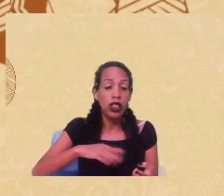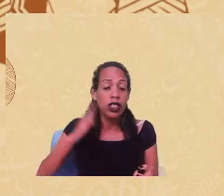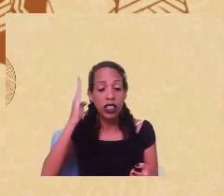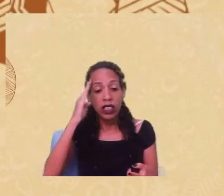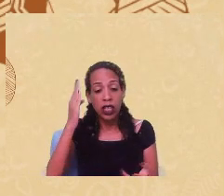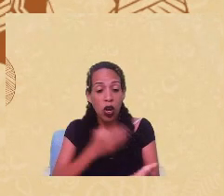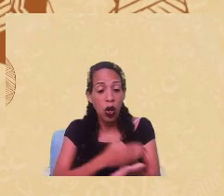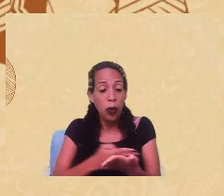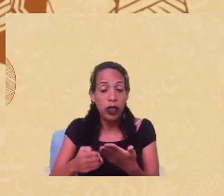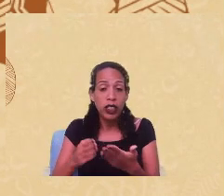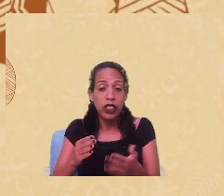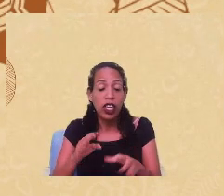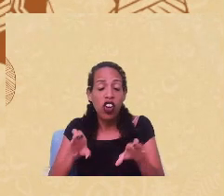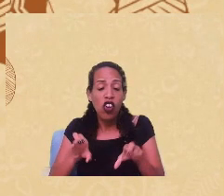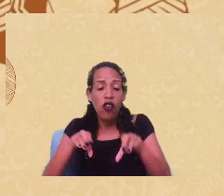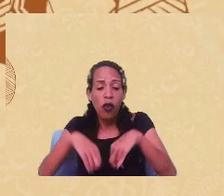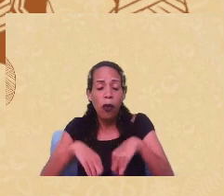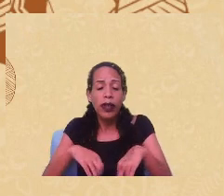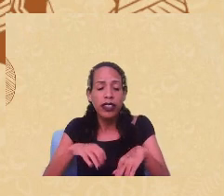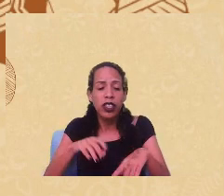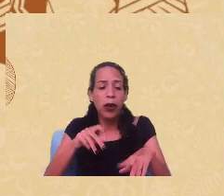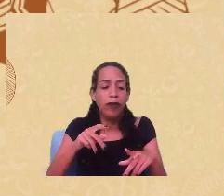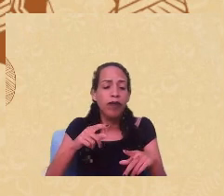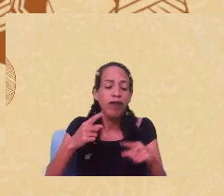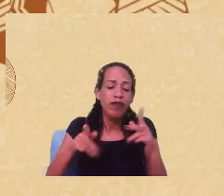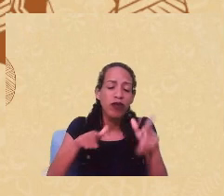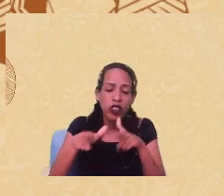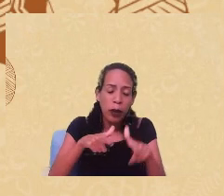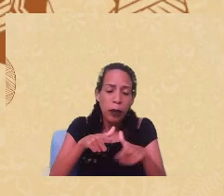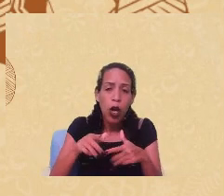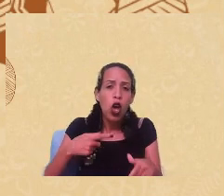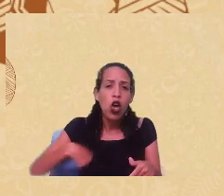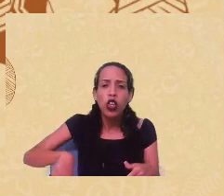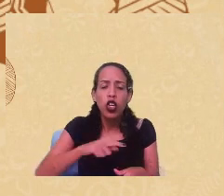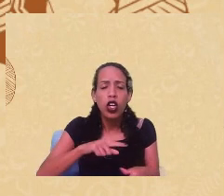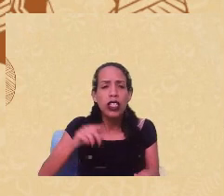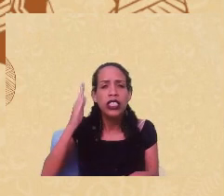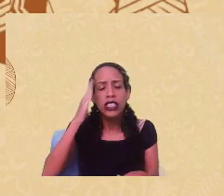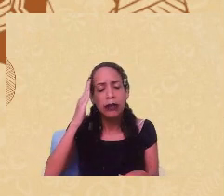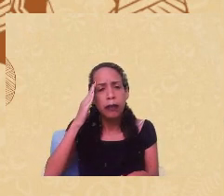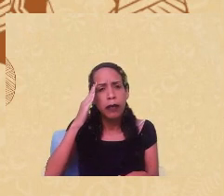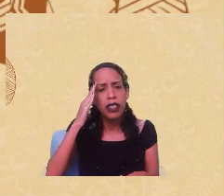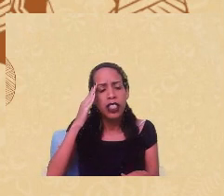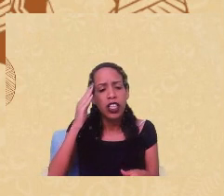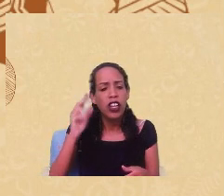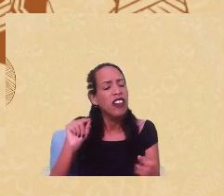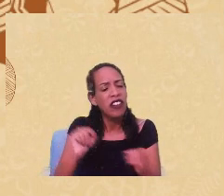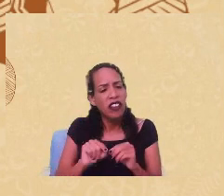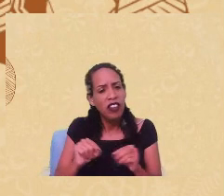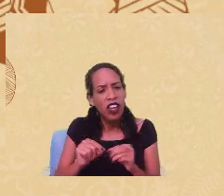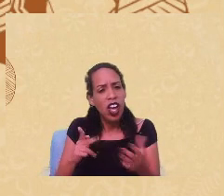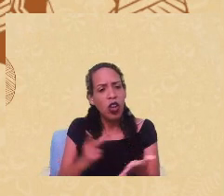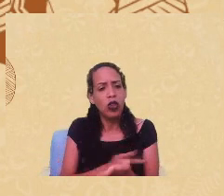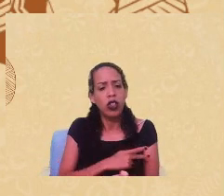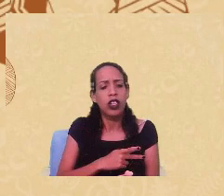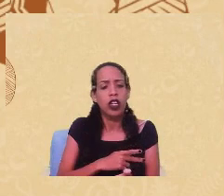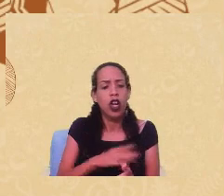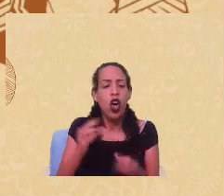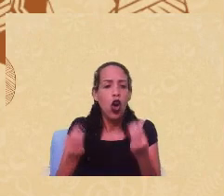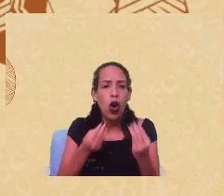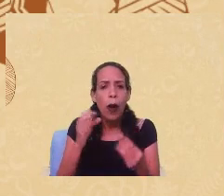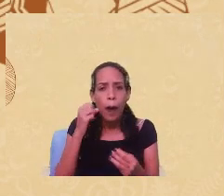anos de formação profissional? Quantos de nós temos pensado sobre os efeitos de verdade que instituições como maternidade e